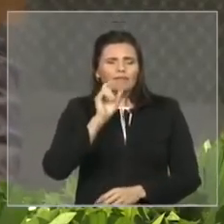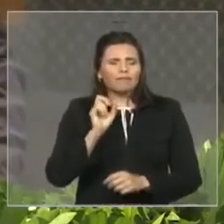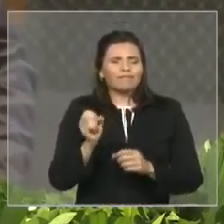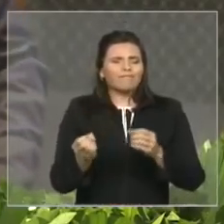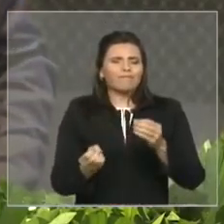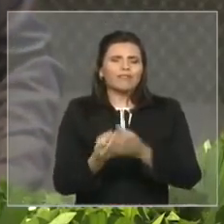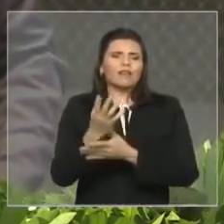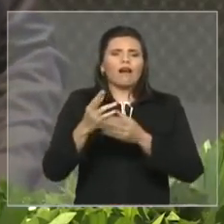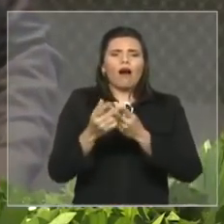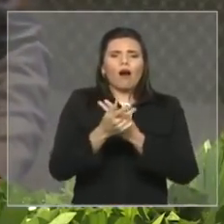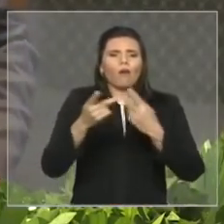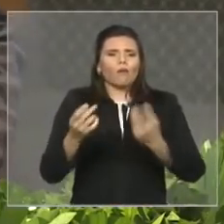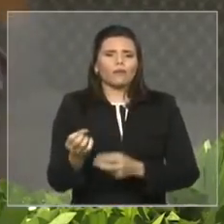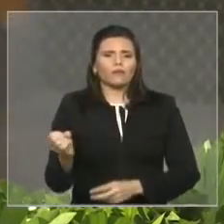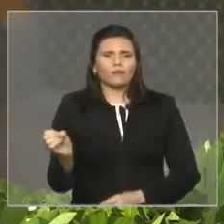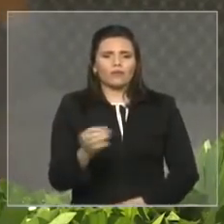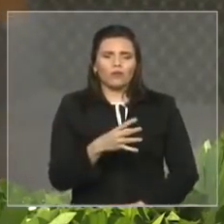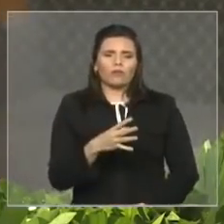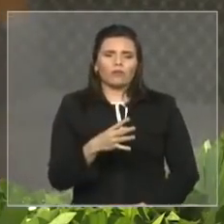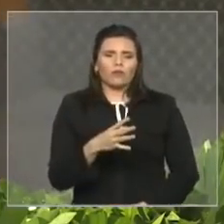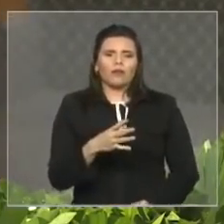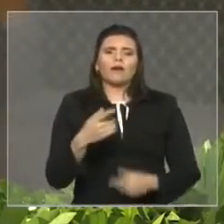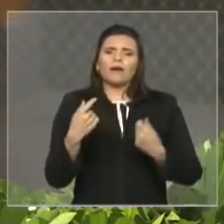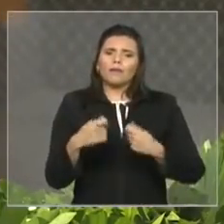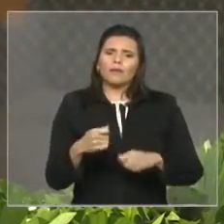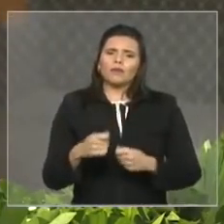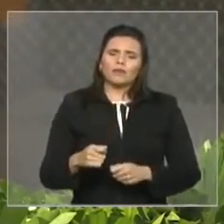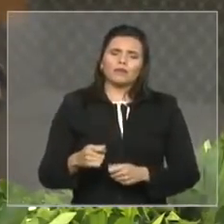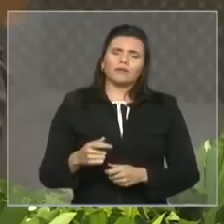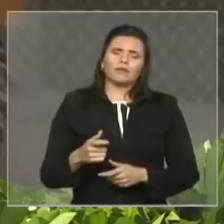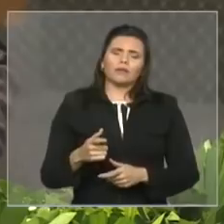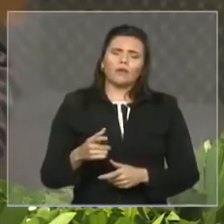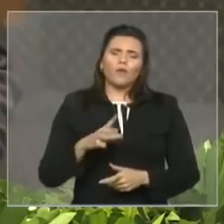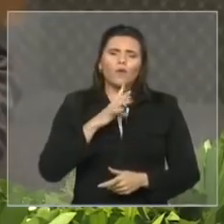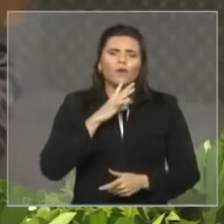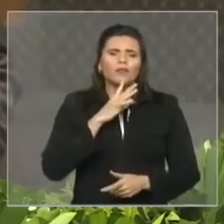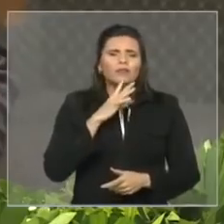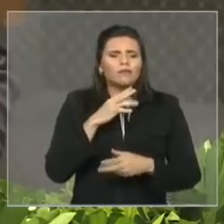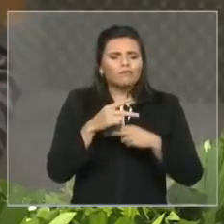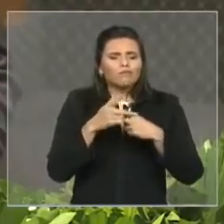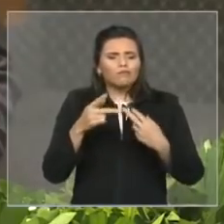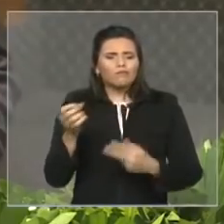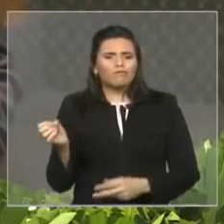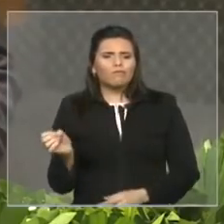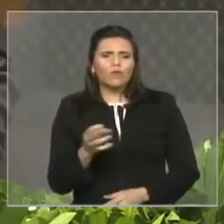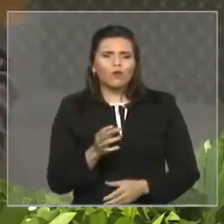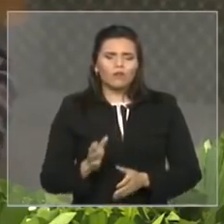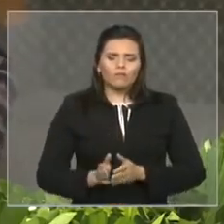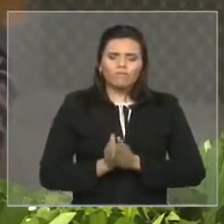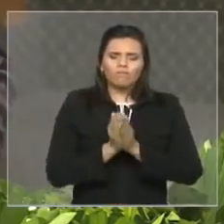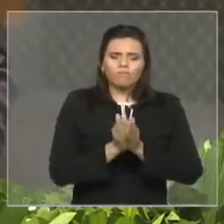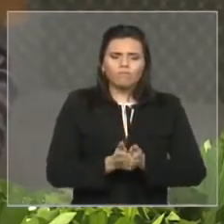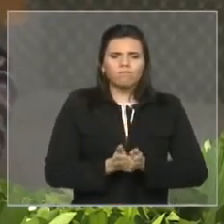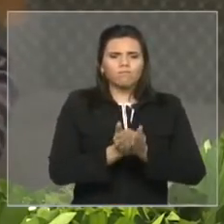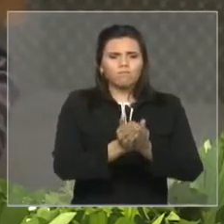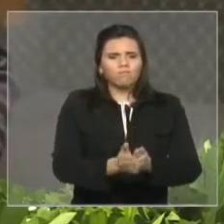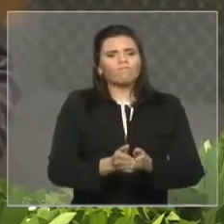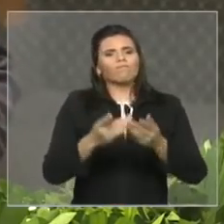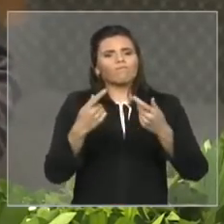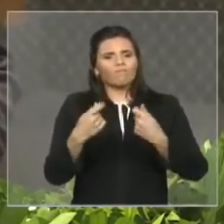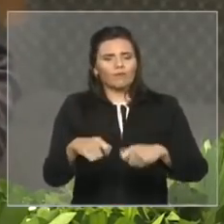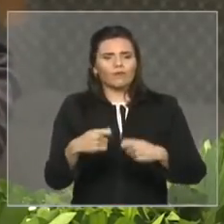navegar. Navegar é preciso, viver não é preciso, diziam os argonautas